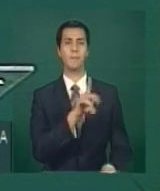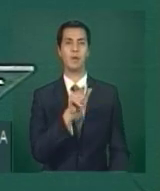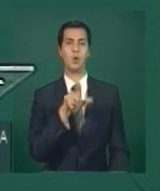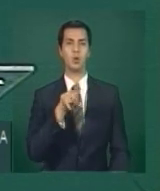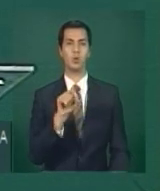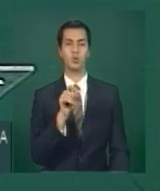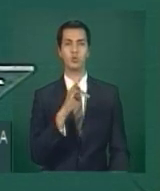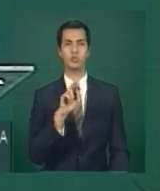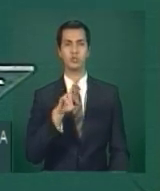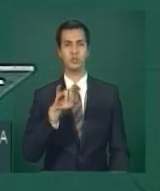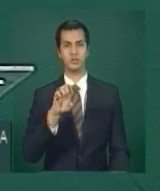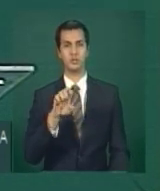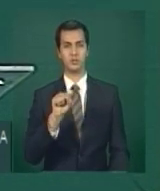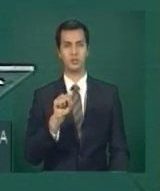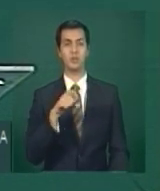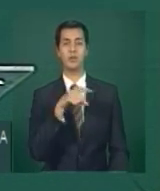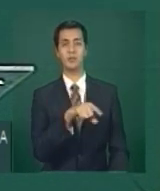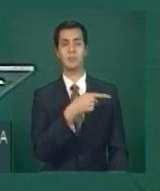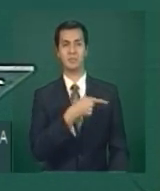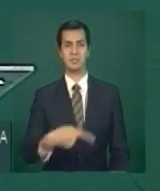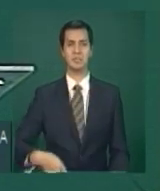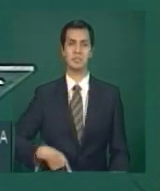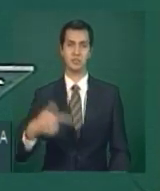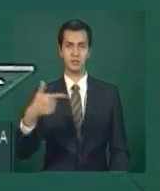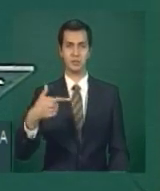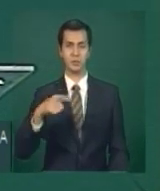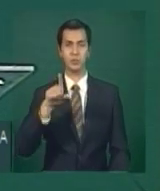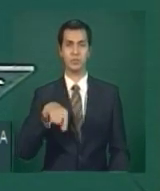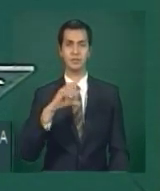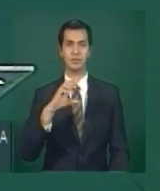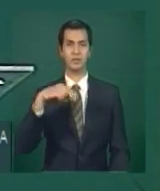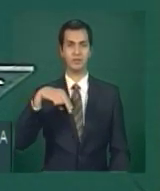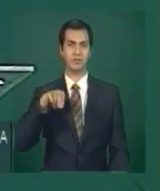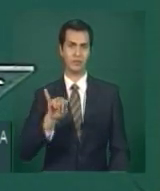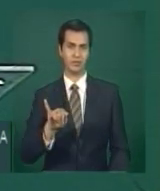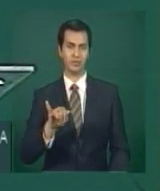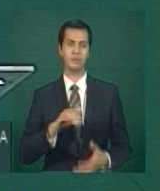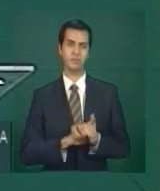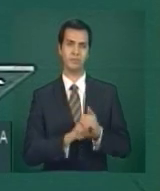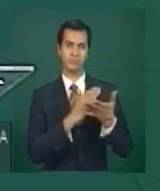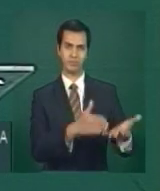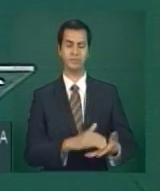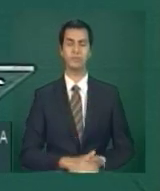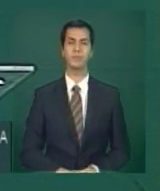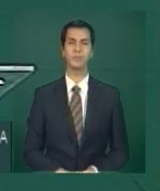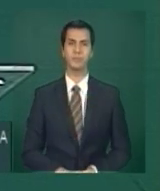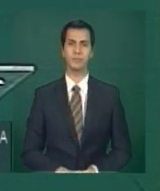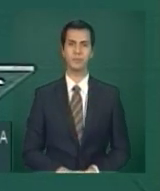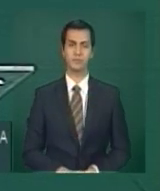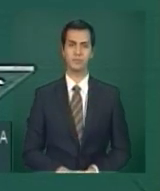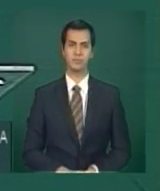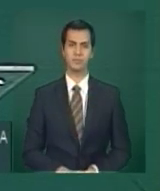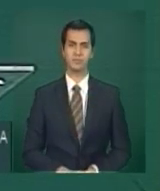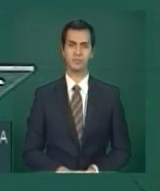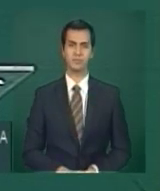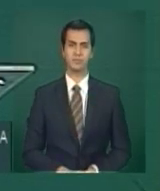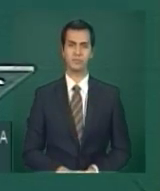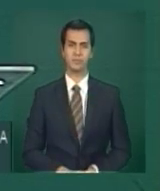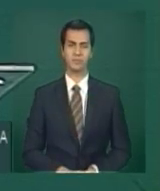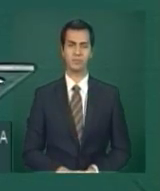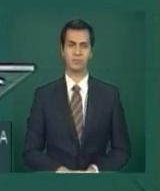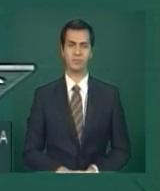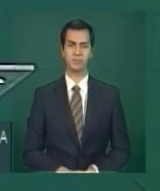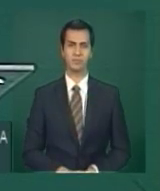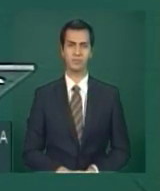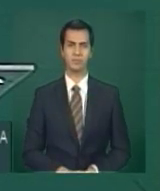vice-presidente da Confederação Nacional da Indústria. e juntamente com